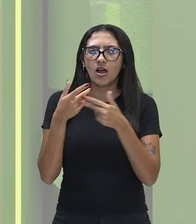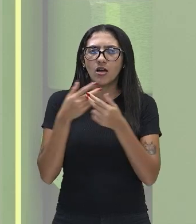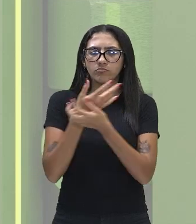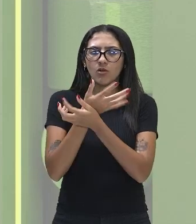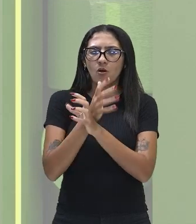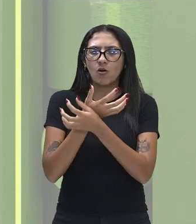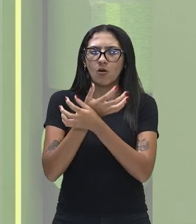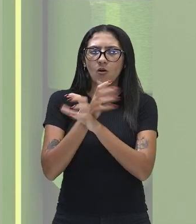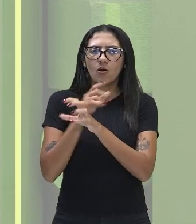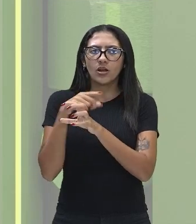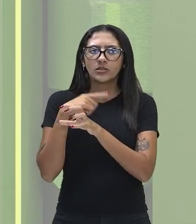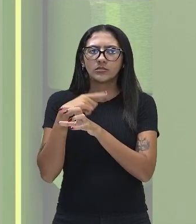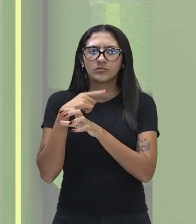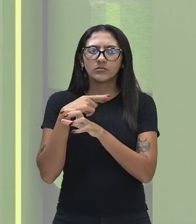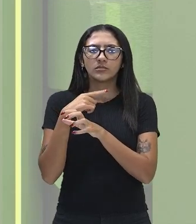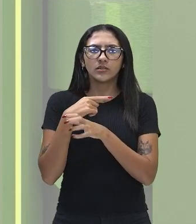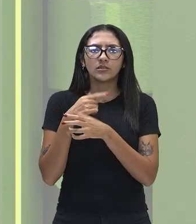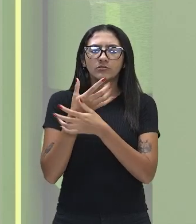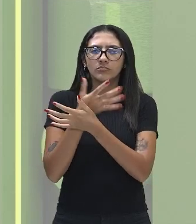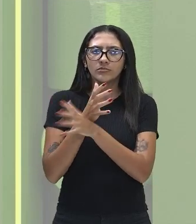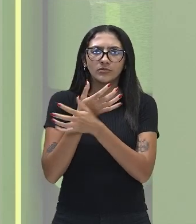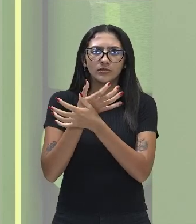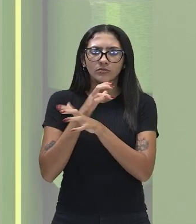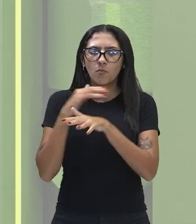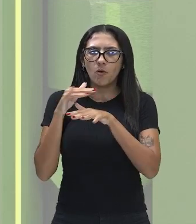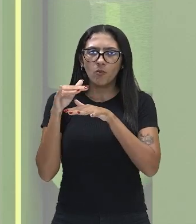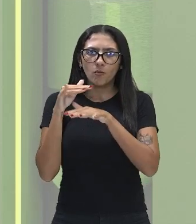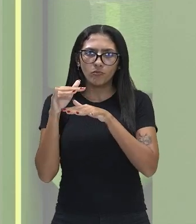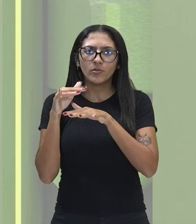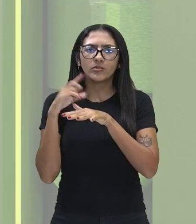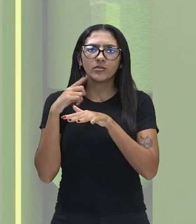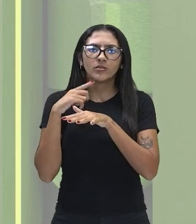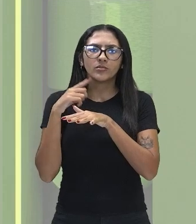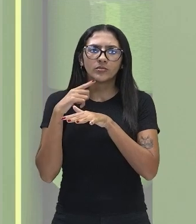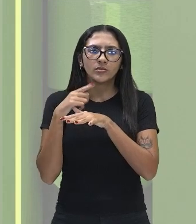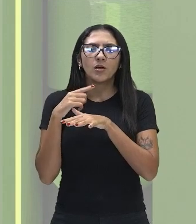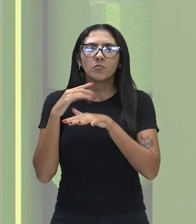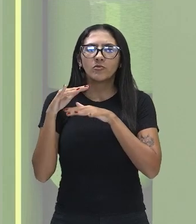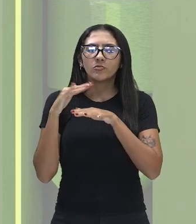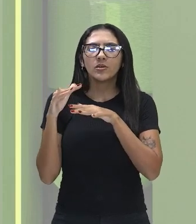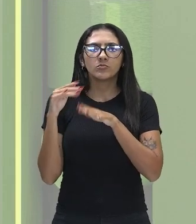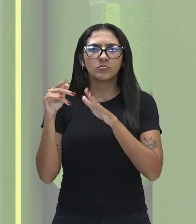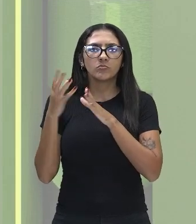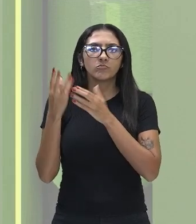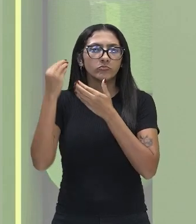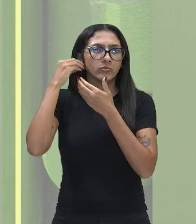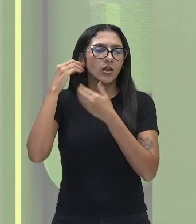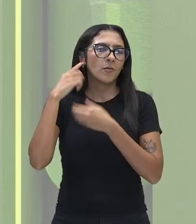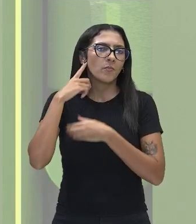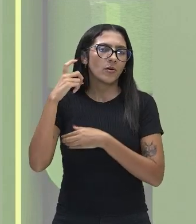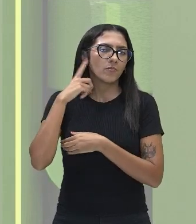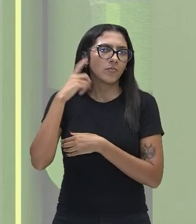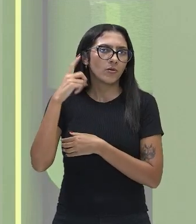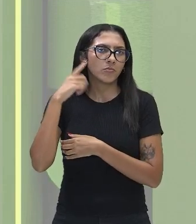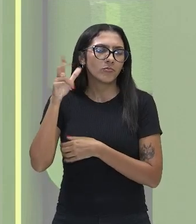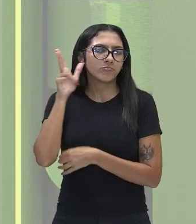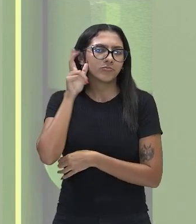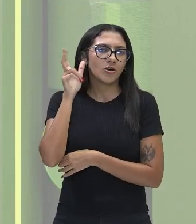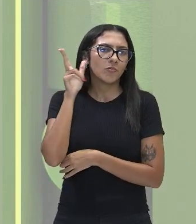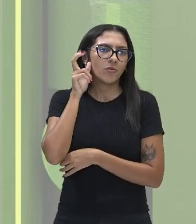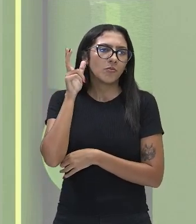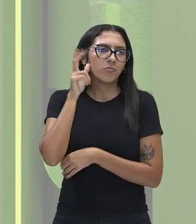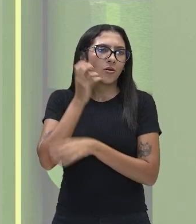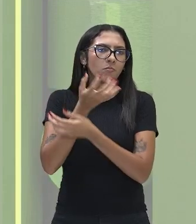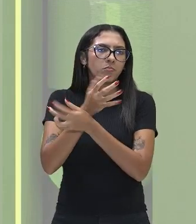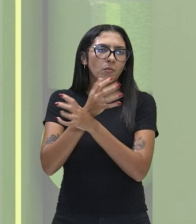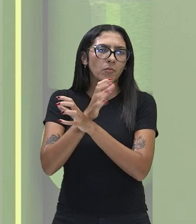literalmente, não é uma reação química nesse momento, é um fenômeno mecânico de vibração. Tem uma membrana e esses ossículos vibram.